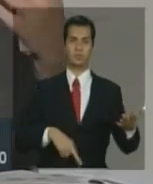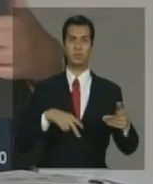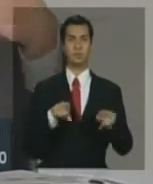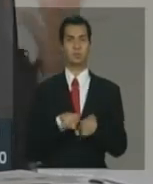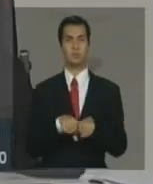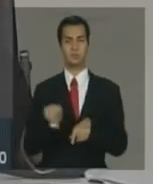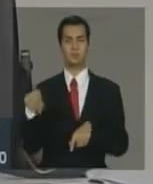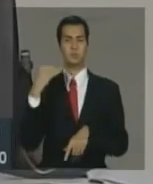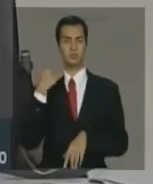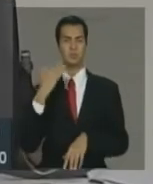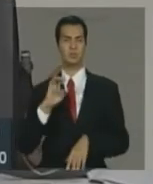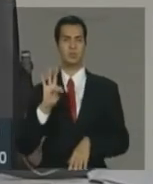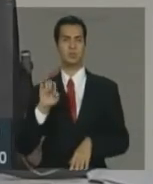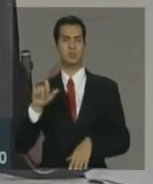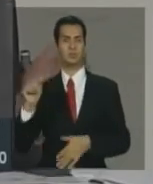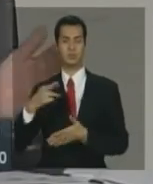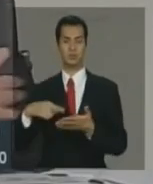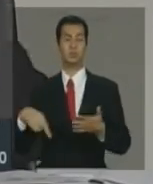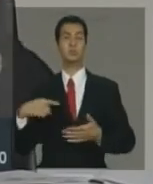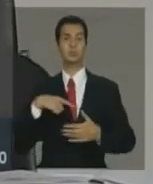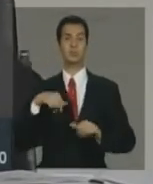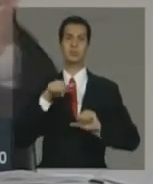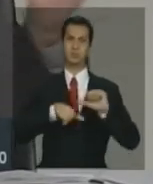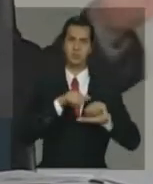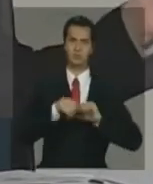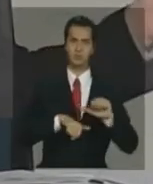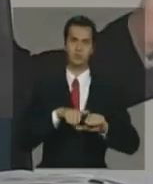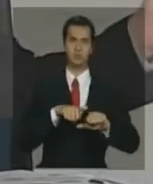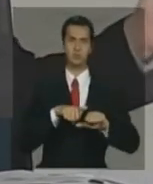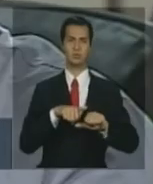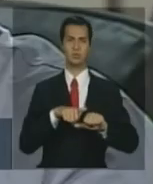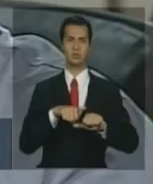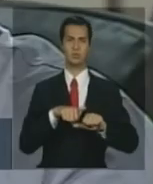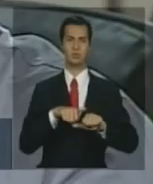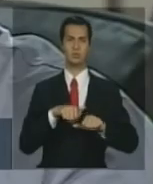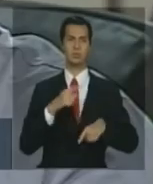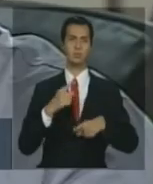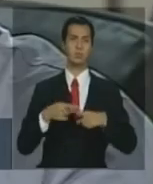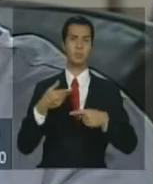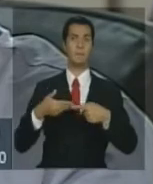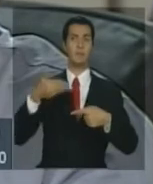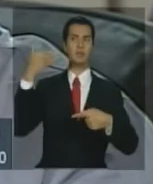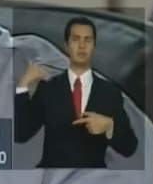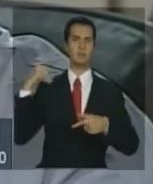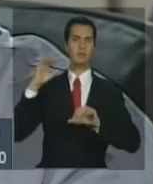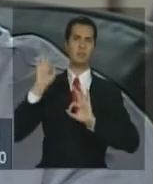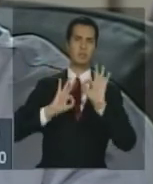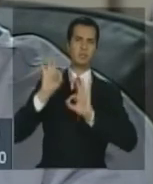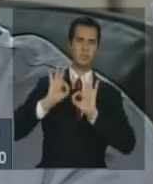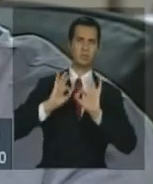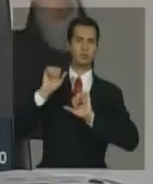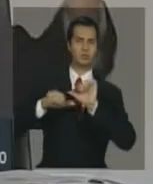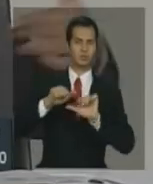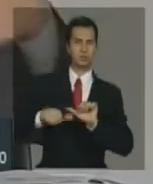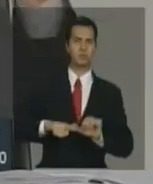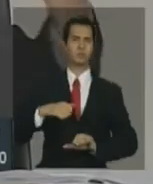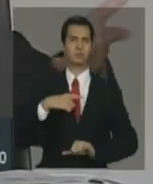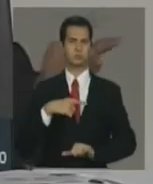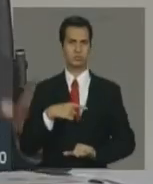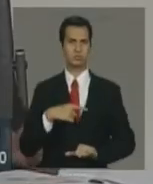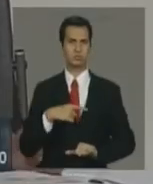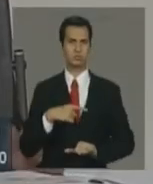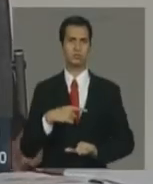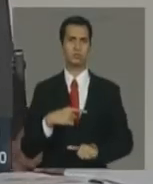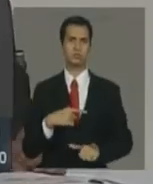todos os meses a gente faz ajustes, ou seja, corrigindo a série para o passado. Ou seja, há algum ajuste a ser feito, então ele é